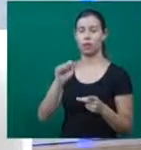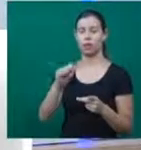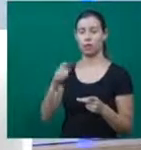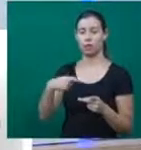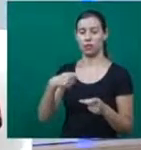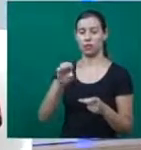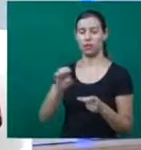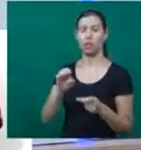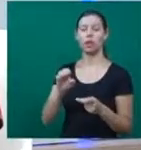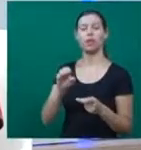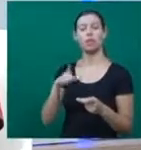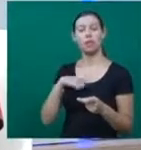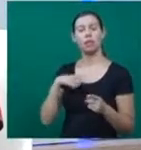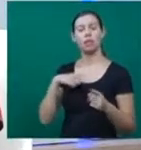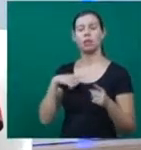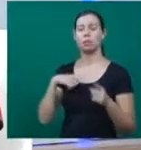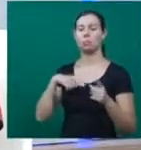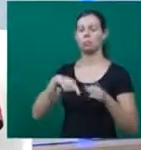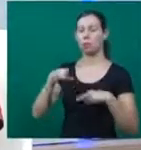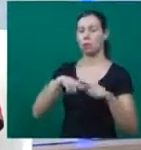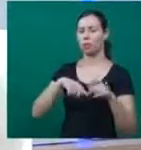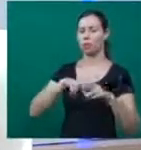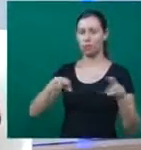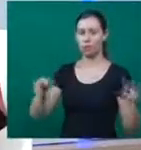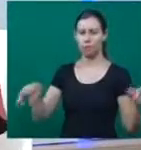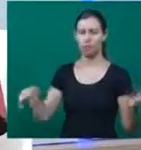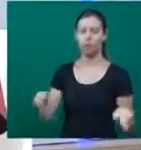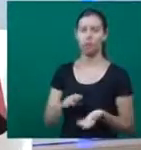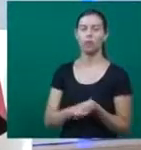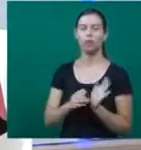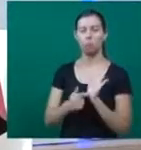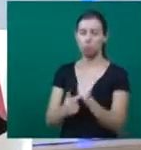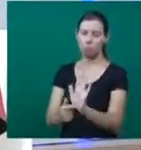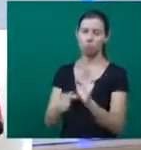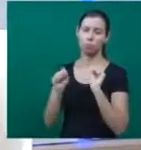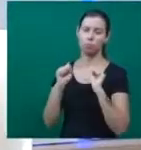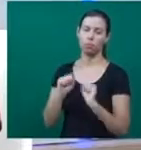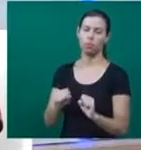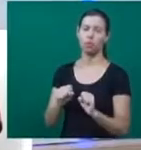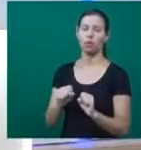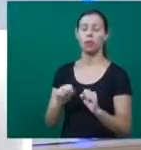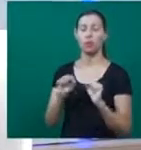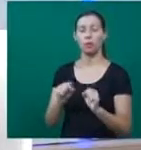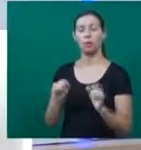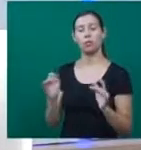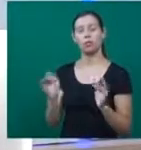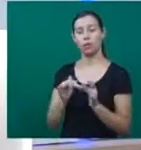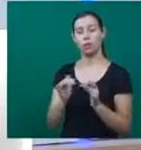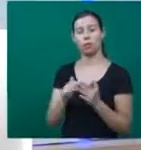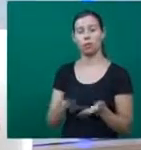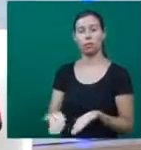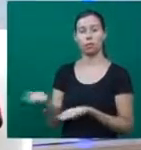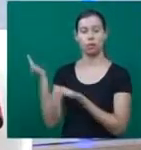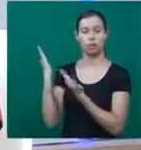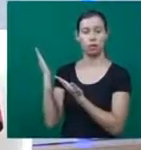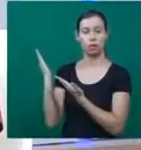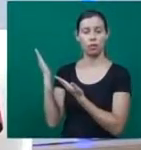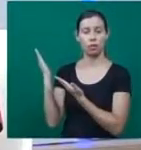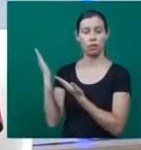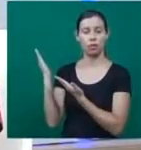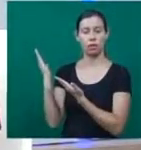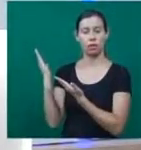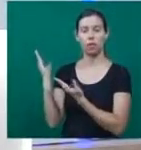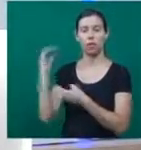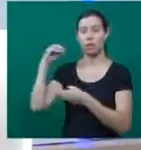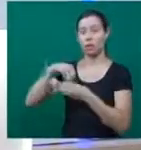de cultura, né? E simples para nós, mas que eu coloco e os tecidos são expostos também, as pessoas podem ver. só entrar em contato comigo e a gente pode